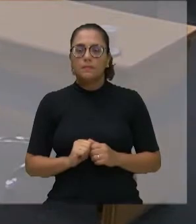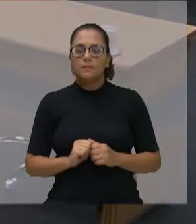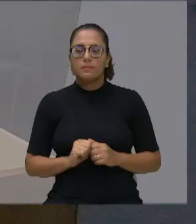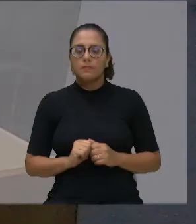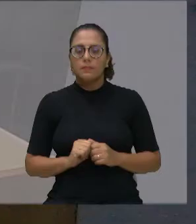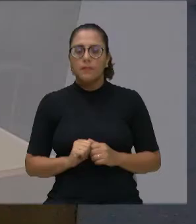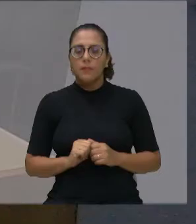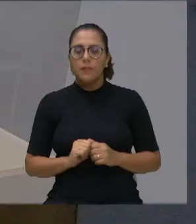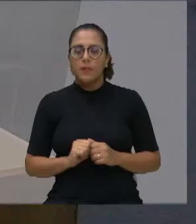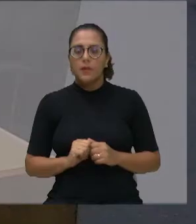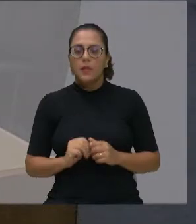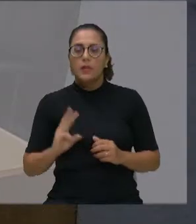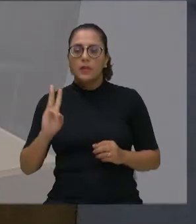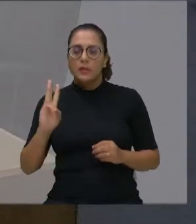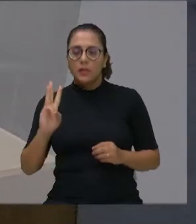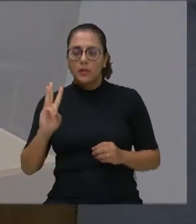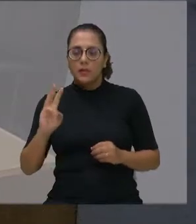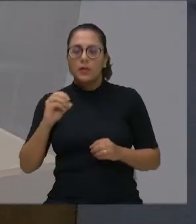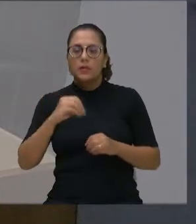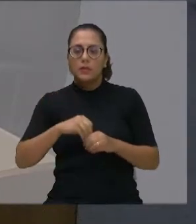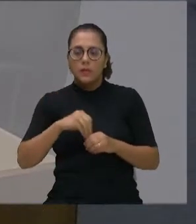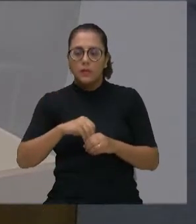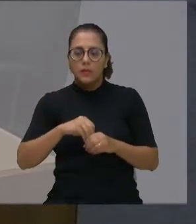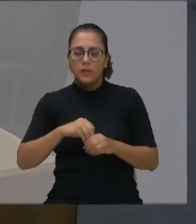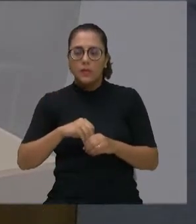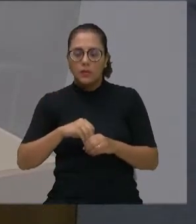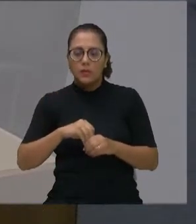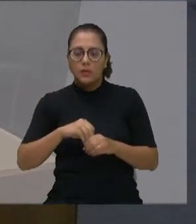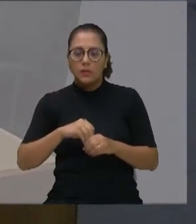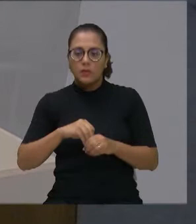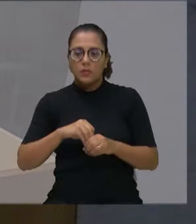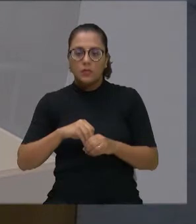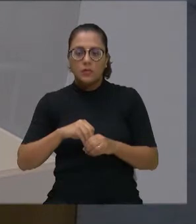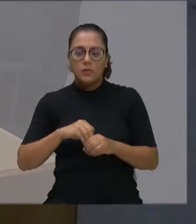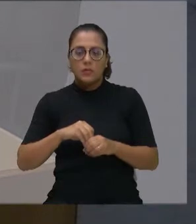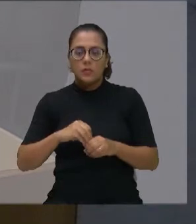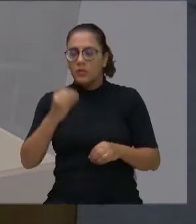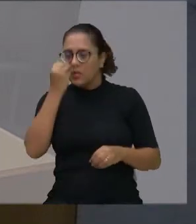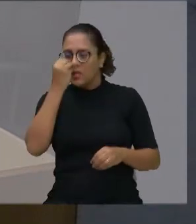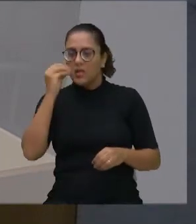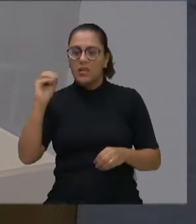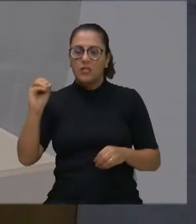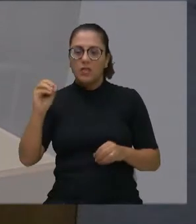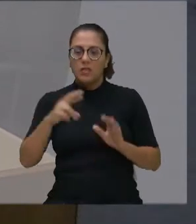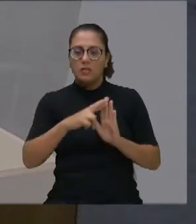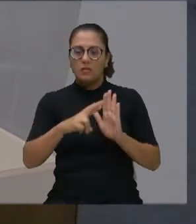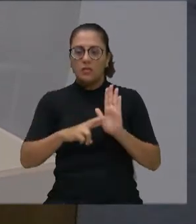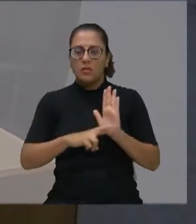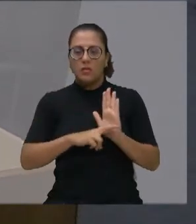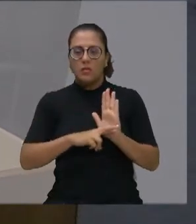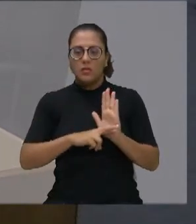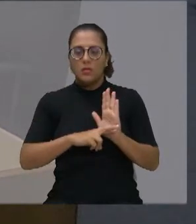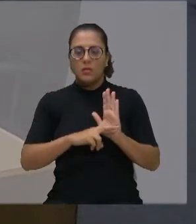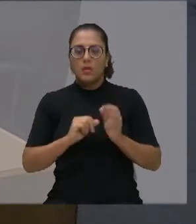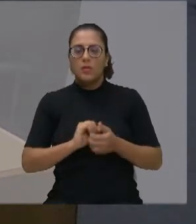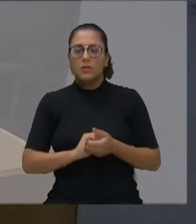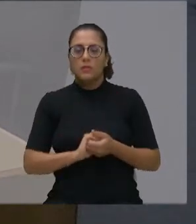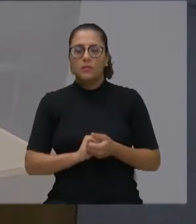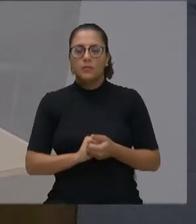Três votos favoráveis ao requerimento, senhor presidente. Portanto, rejeitado os requerimentos. O requerimento.